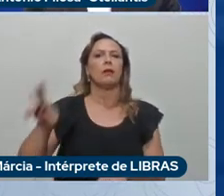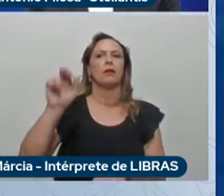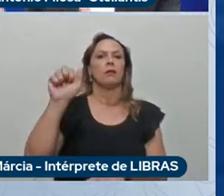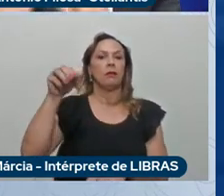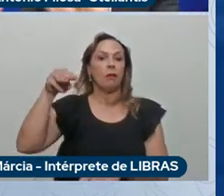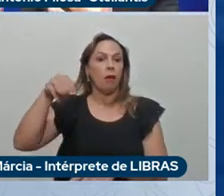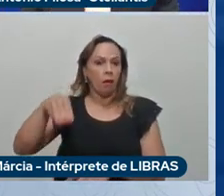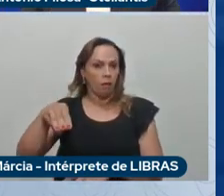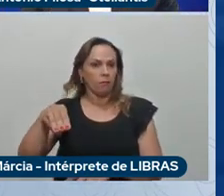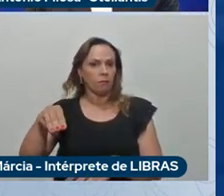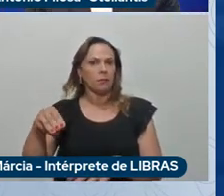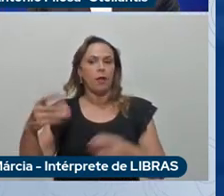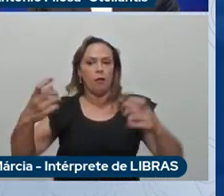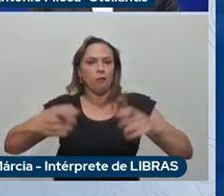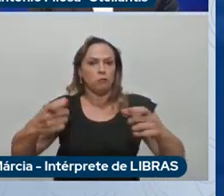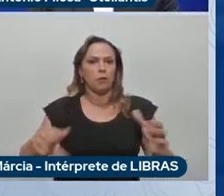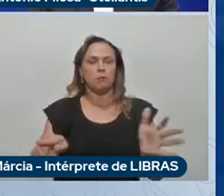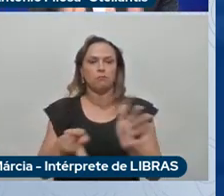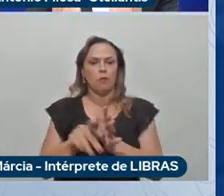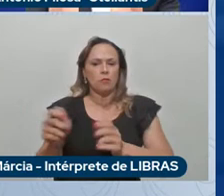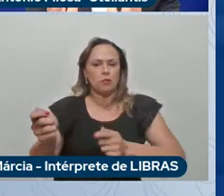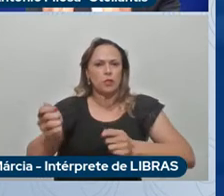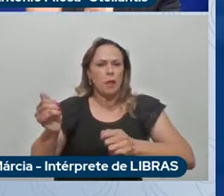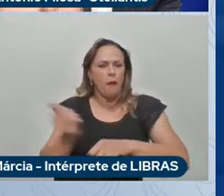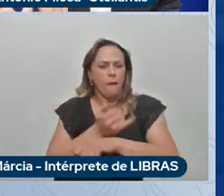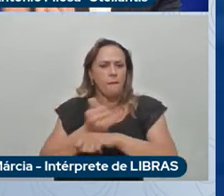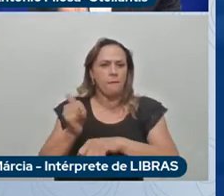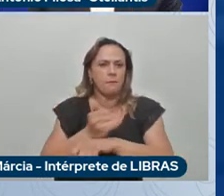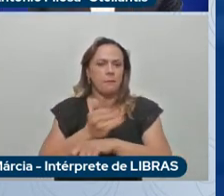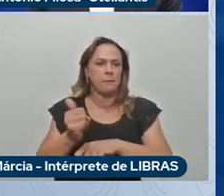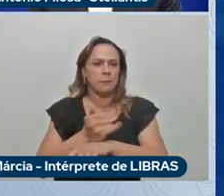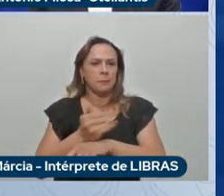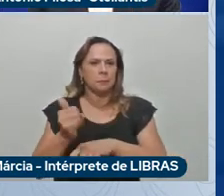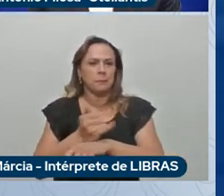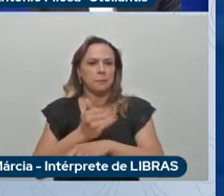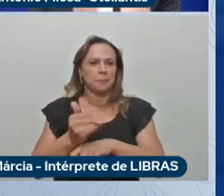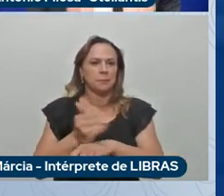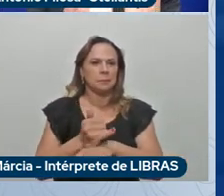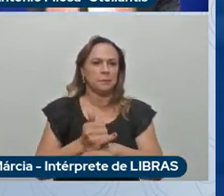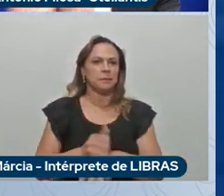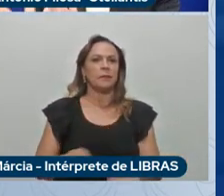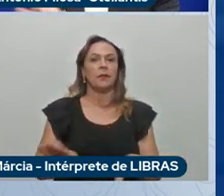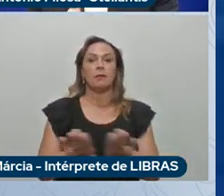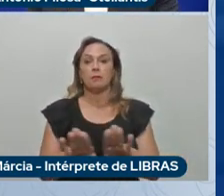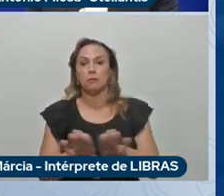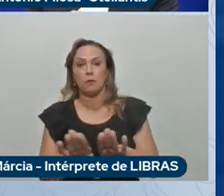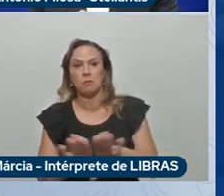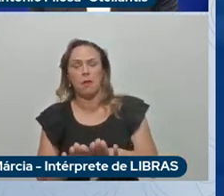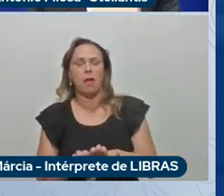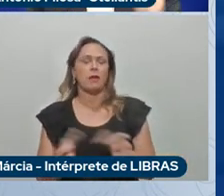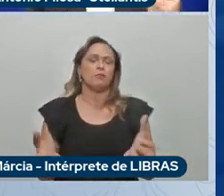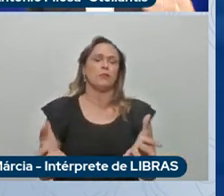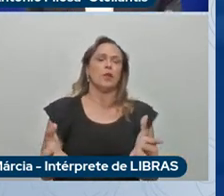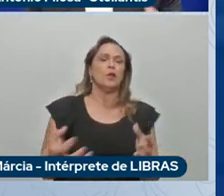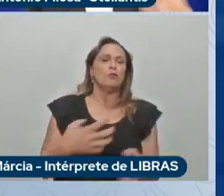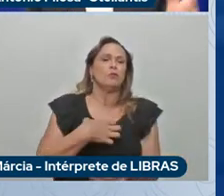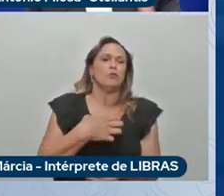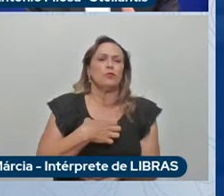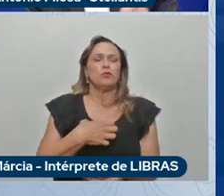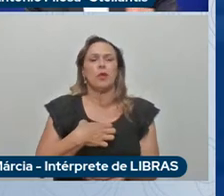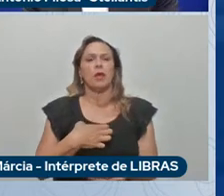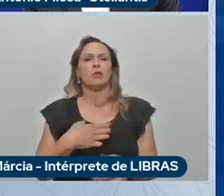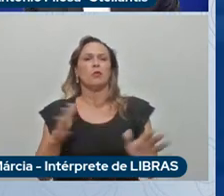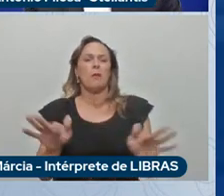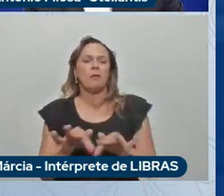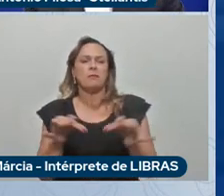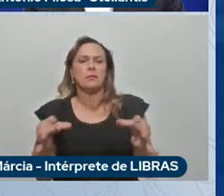estratégia como veremos nos próximos anos e por fim temos de uma forma menor duas marcas de nicho sobretudo na Argentina